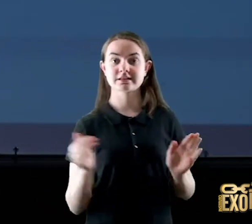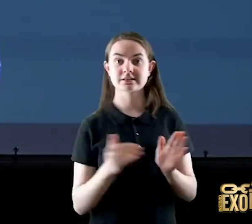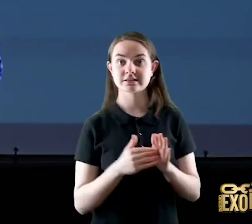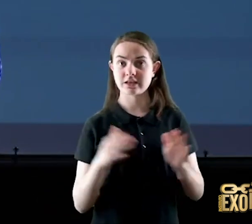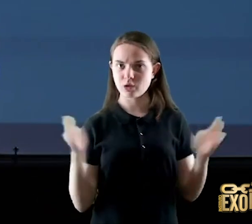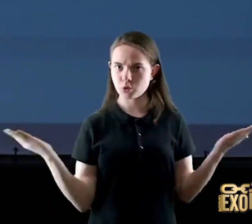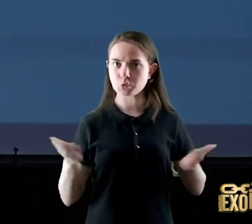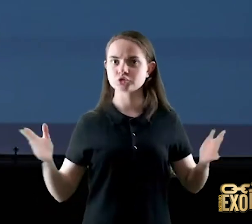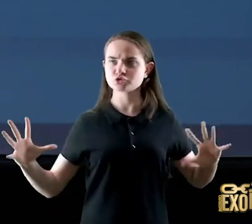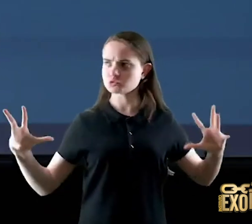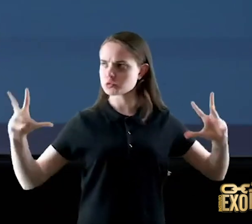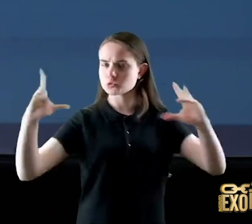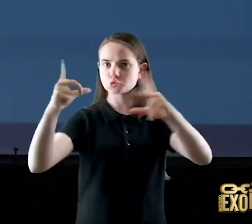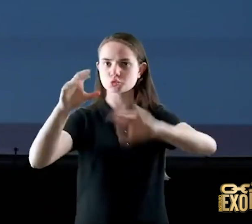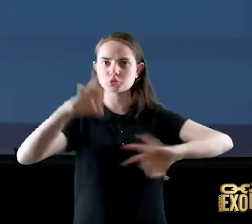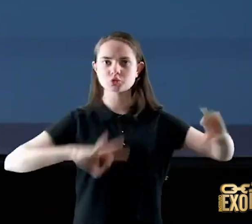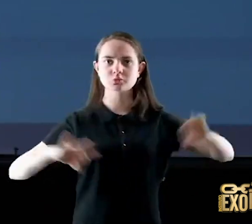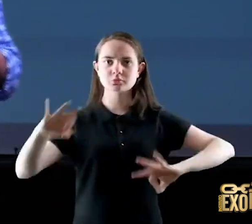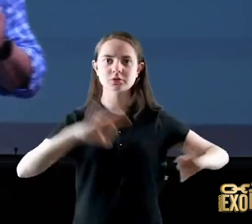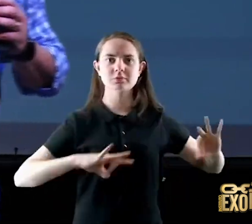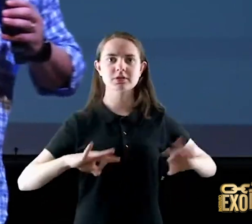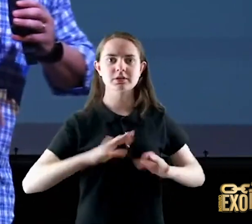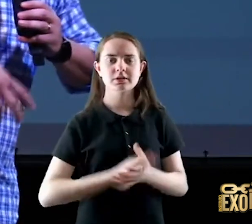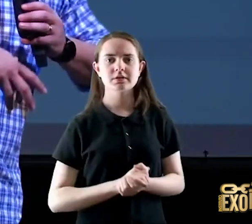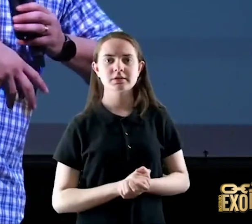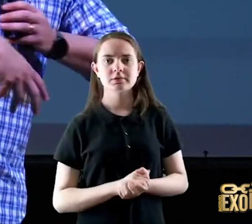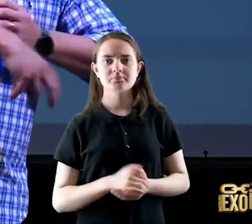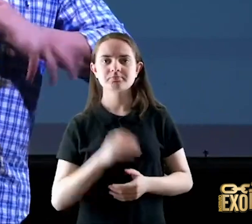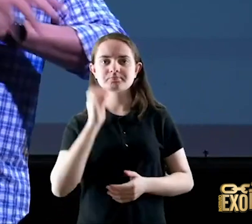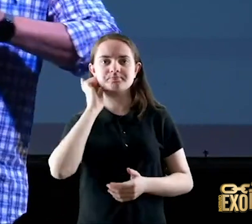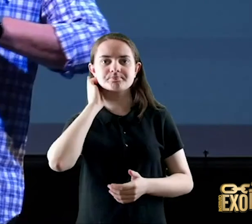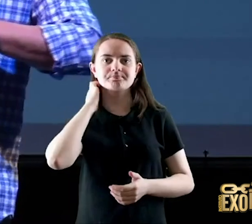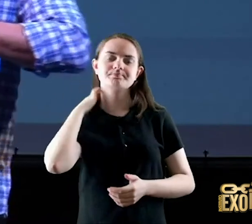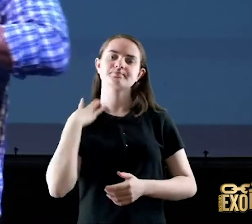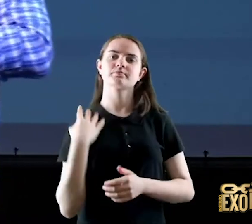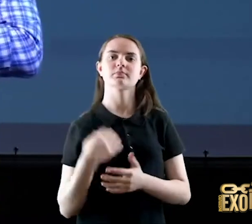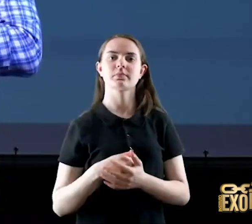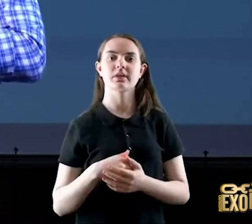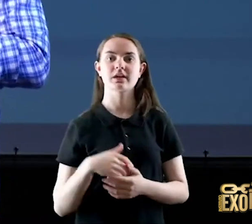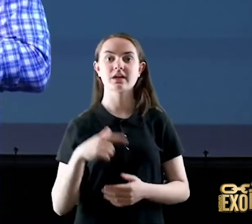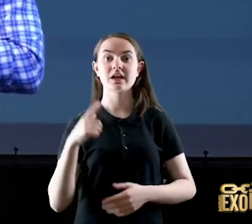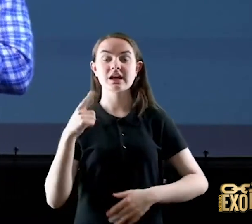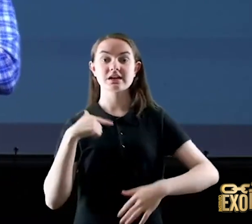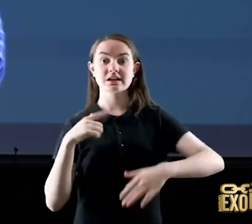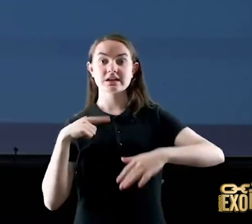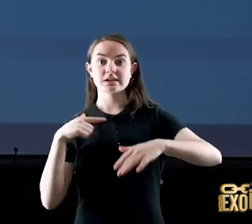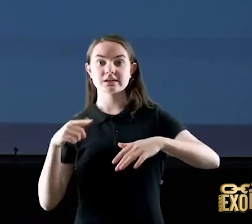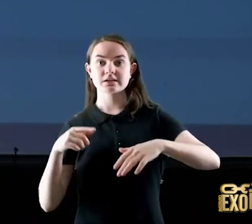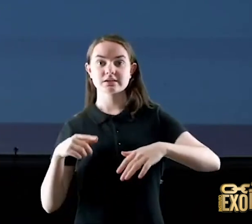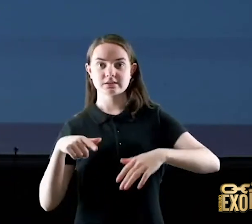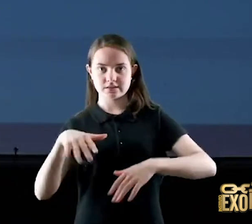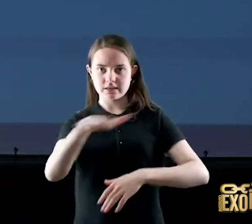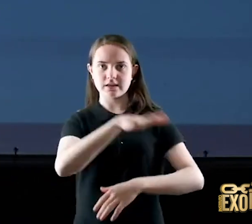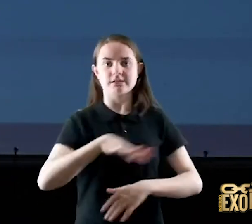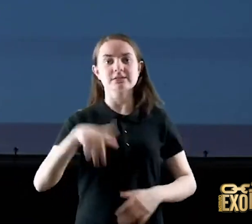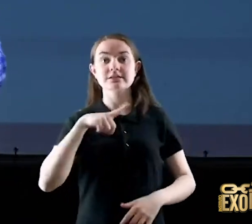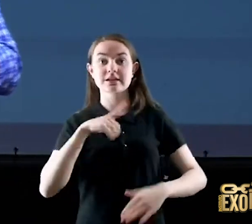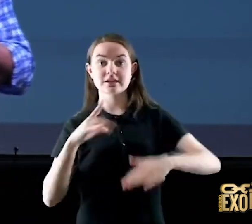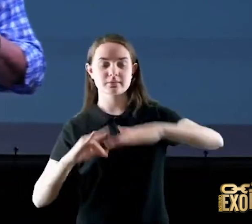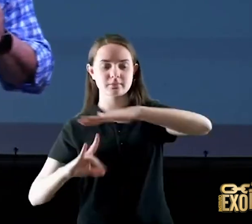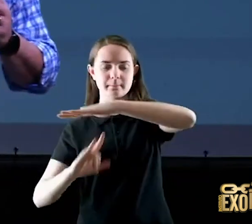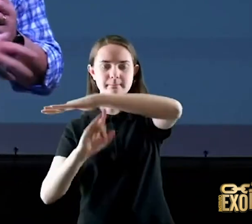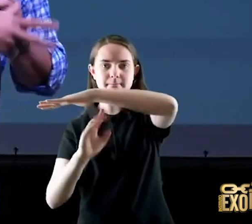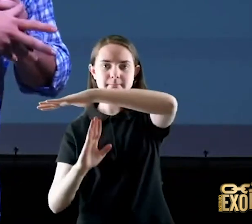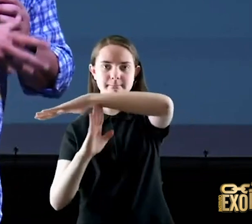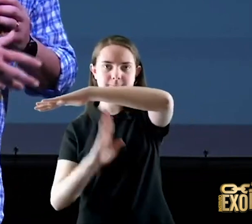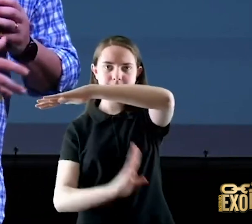olha que coisa as pontes que dão acesso a Suíça é cheia de lagos as pontes que dão acesso às